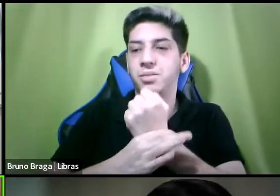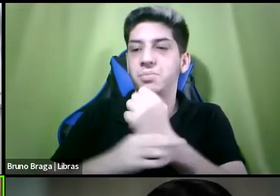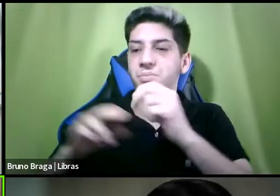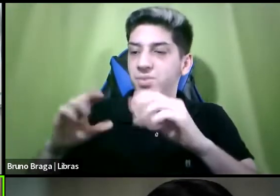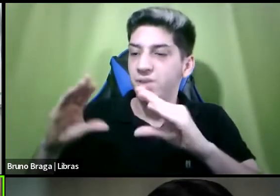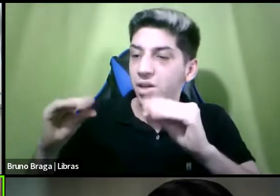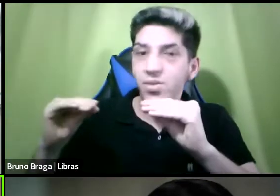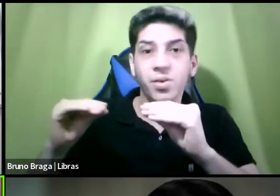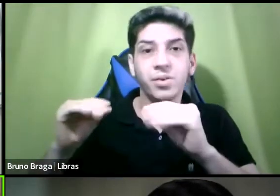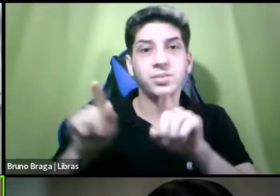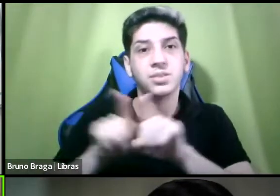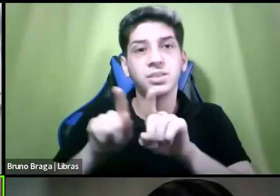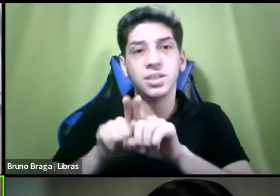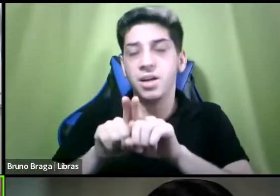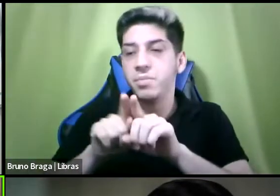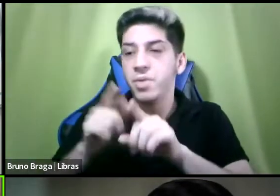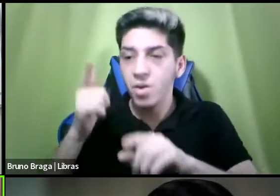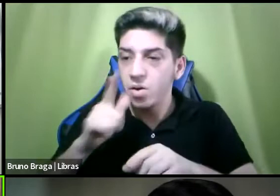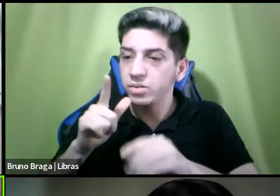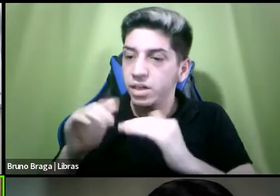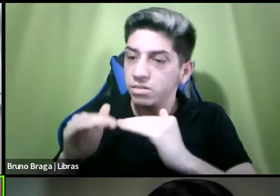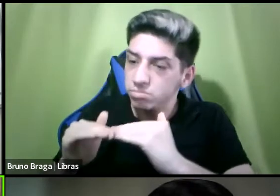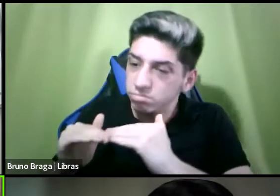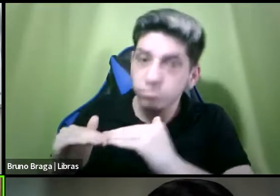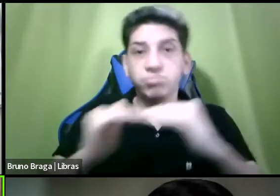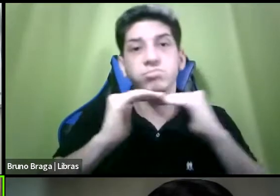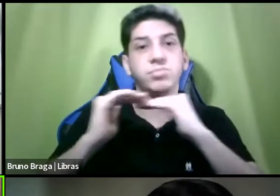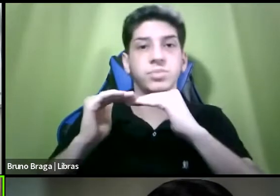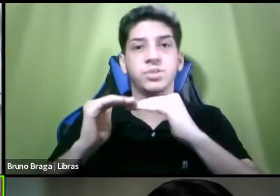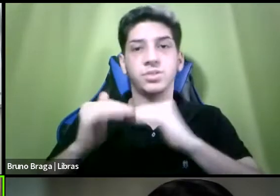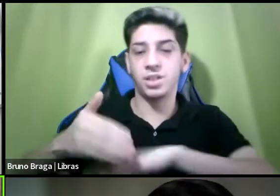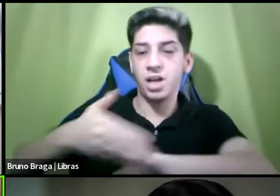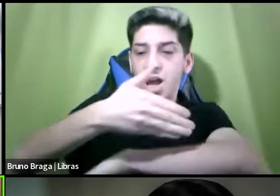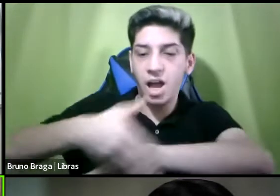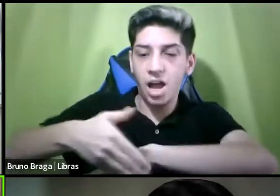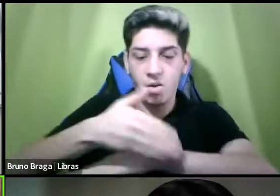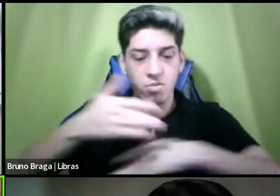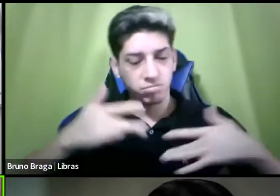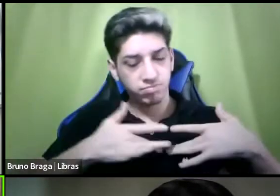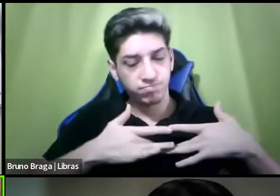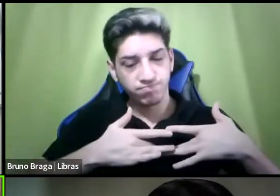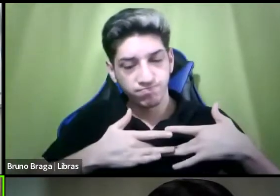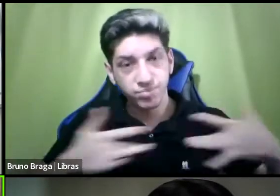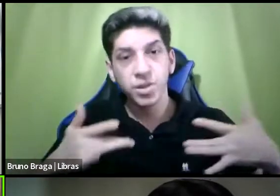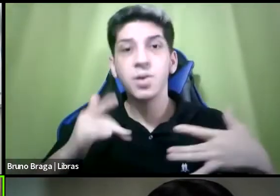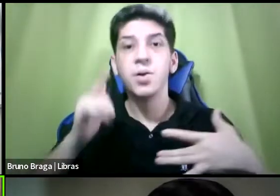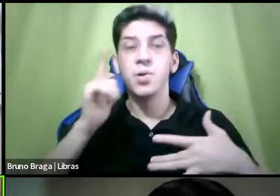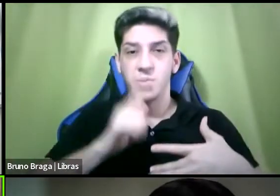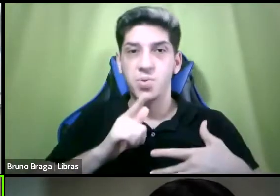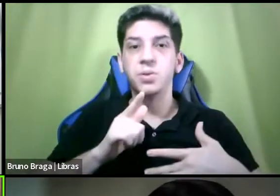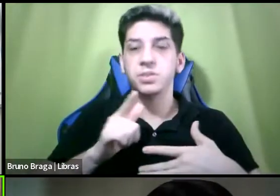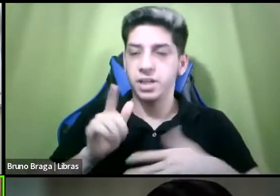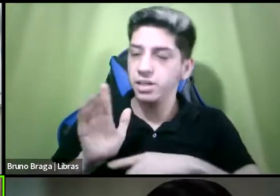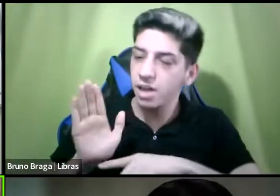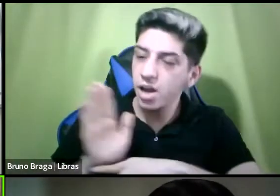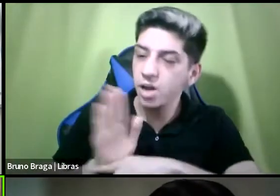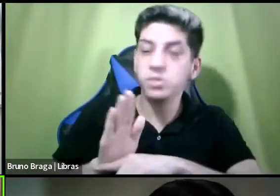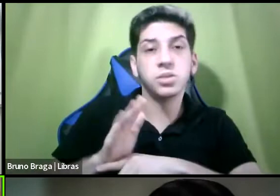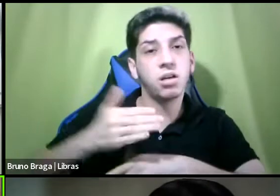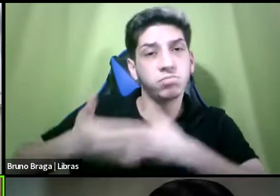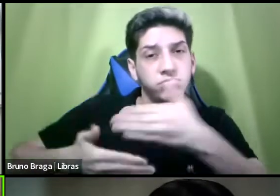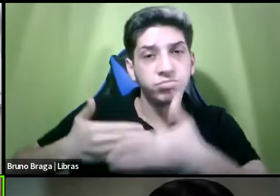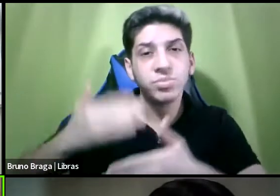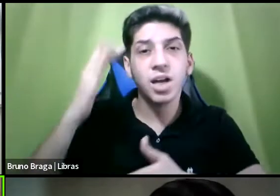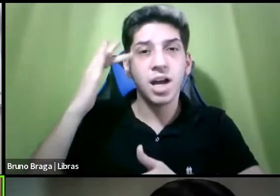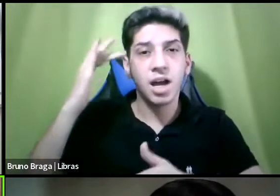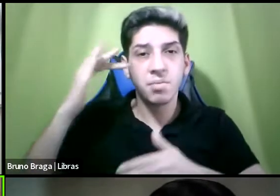perdidos da desigualdade a rua solidária redifica as escolhas do amanhã transpõe o